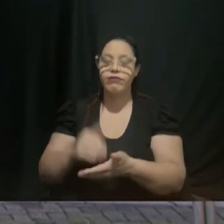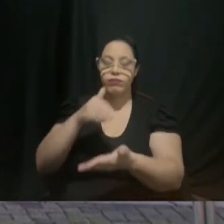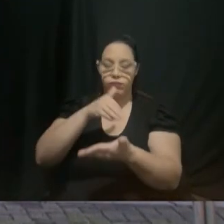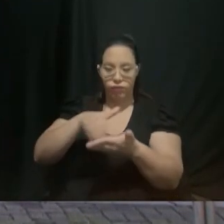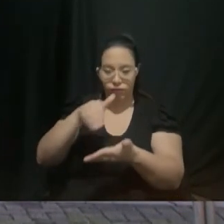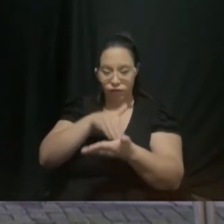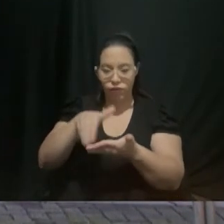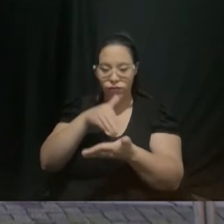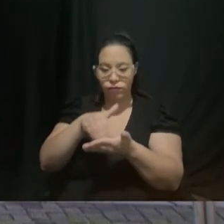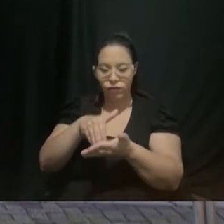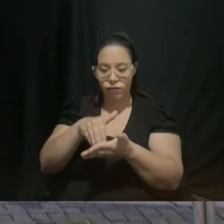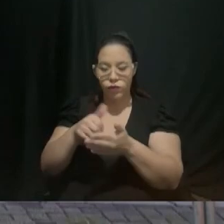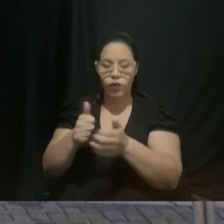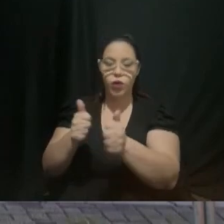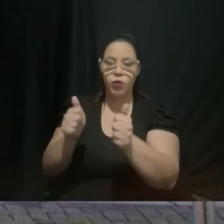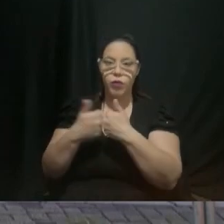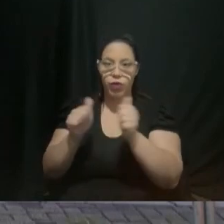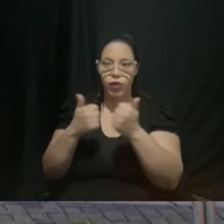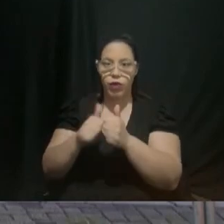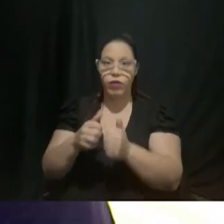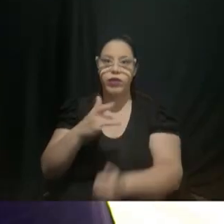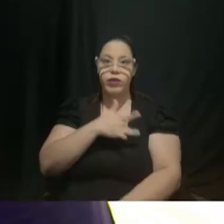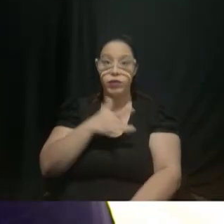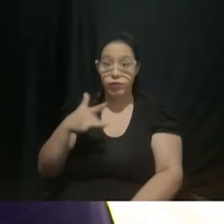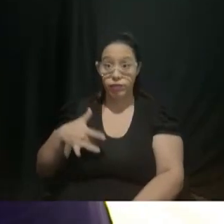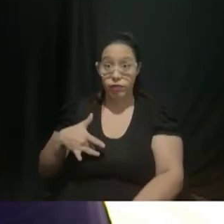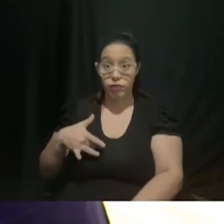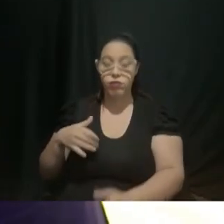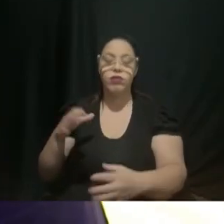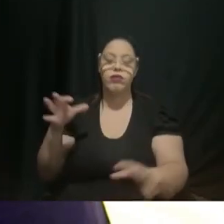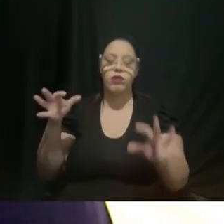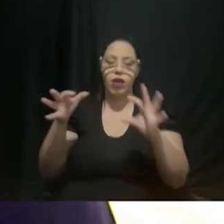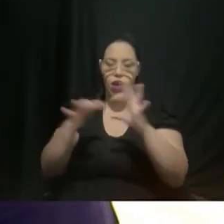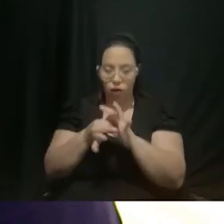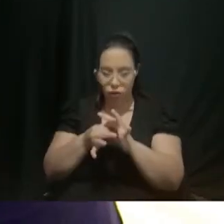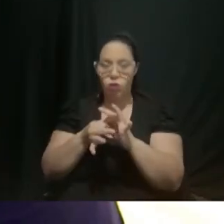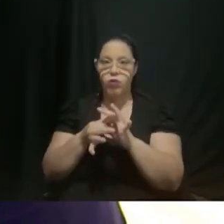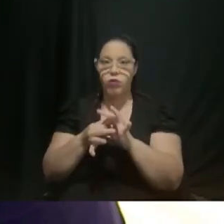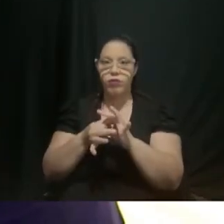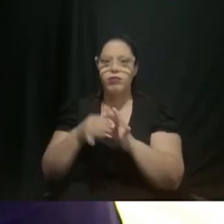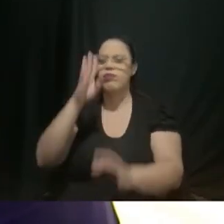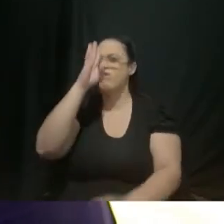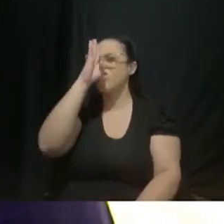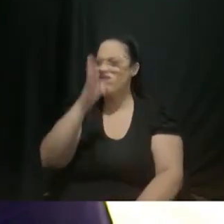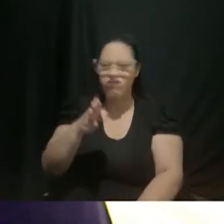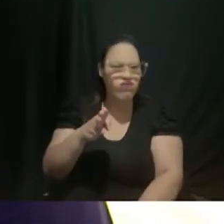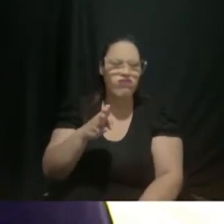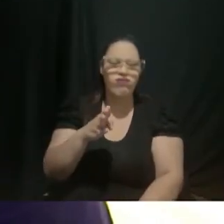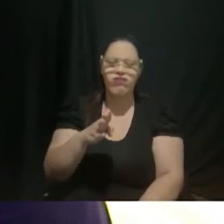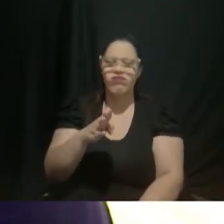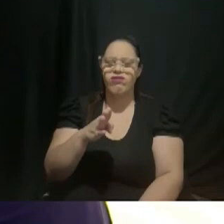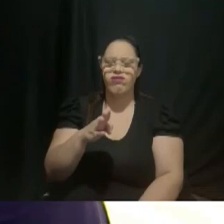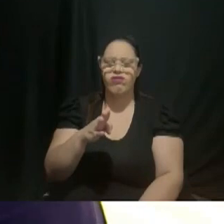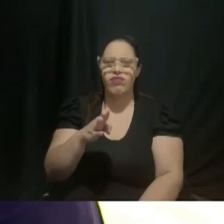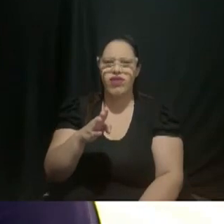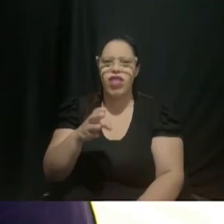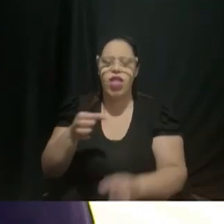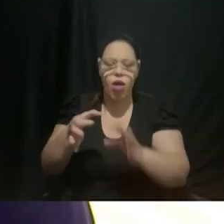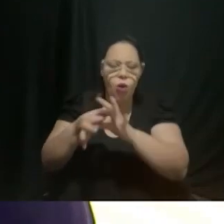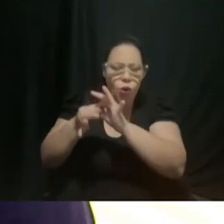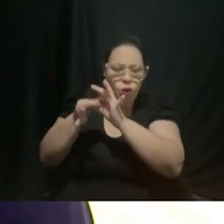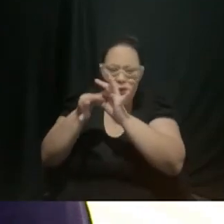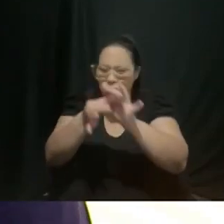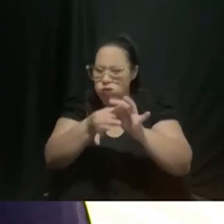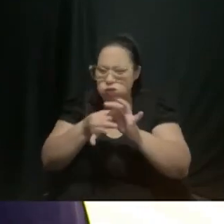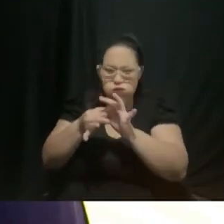Transportes e Saúde para somar forças Principalmente agrupar e fortalecer as ações